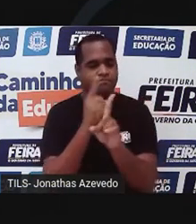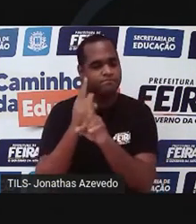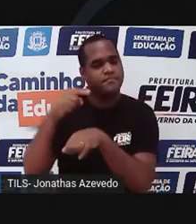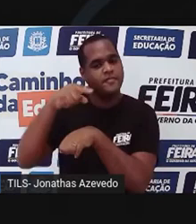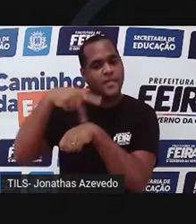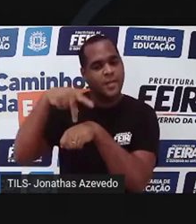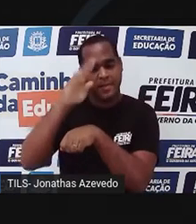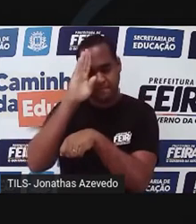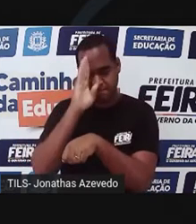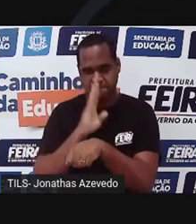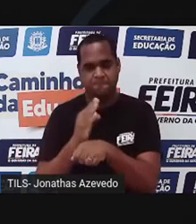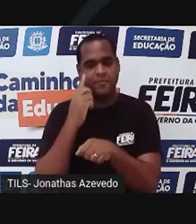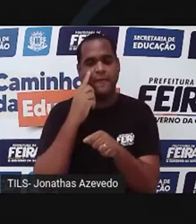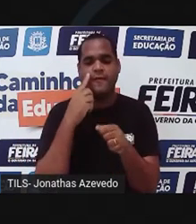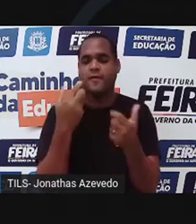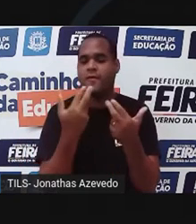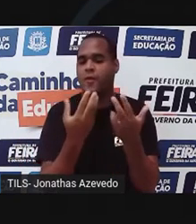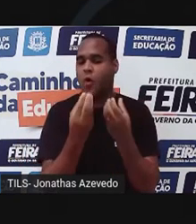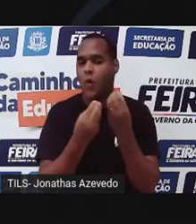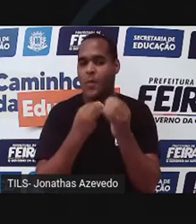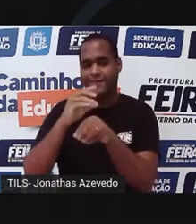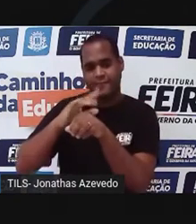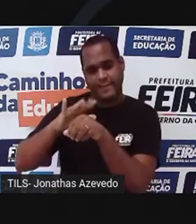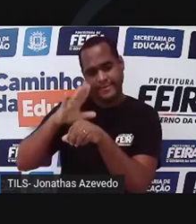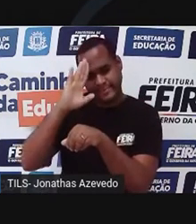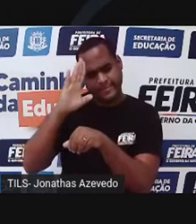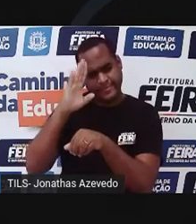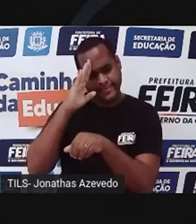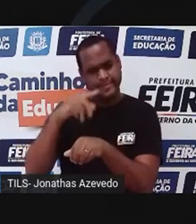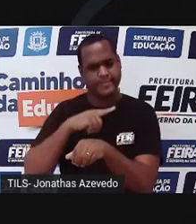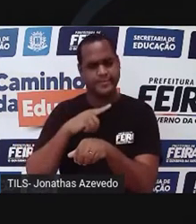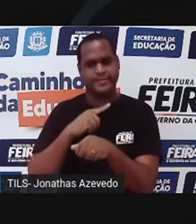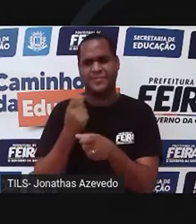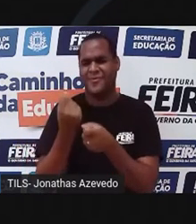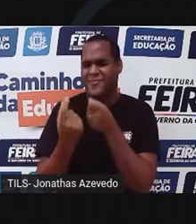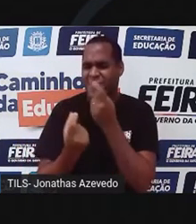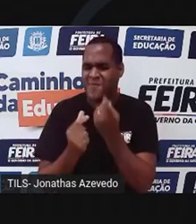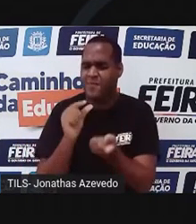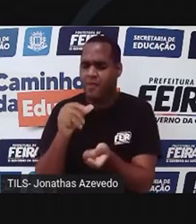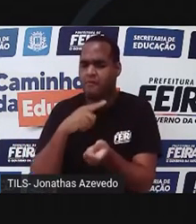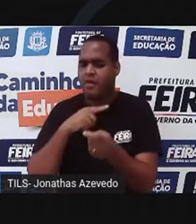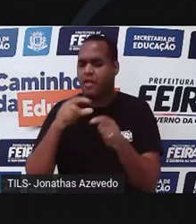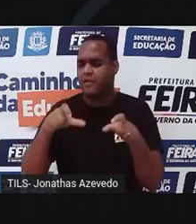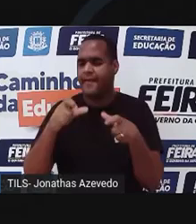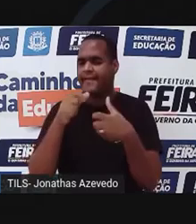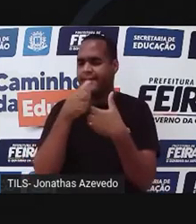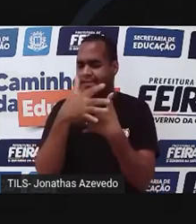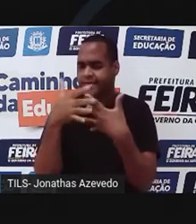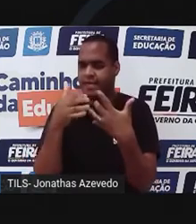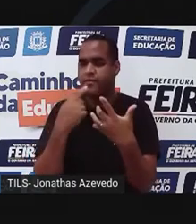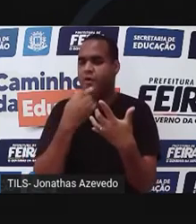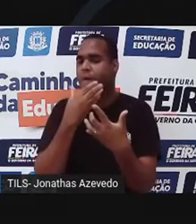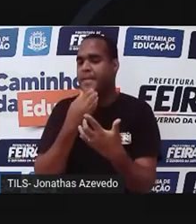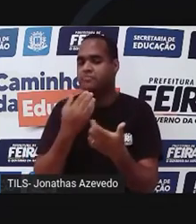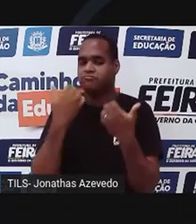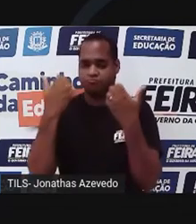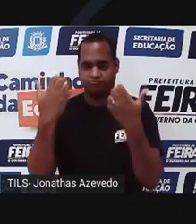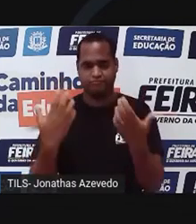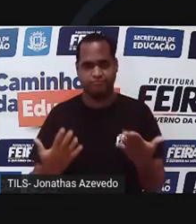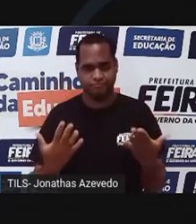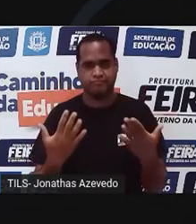Brasil para descobrir por que algumas doenças raras são comuns em determinadas cidades. Quem conta é o repórter César Menezes.